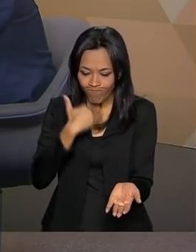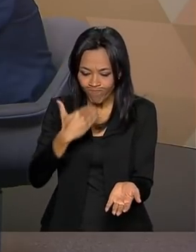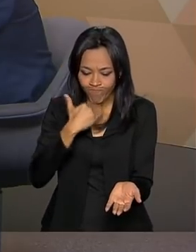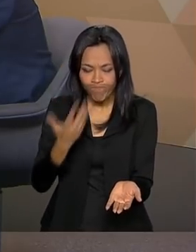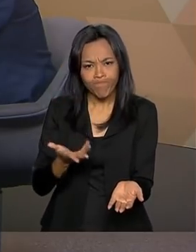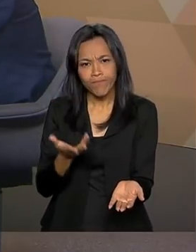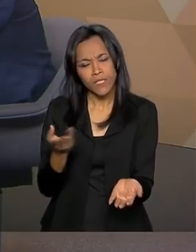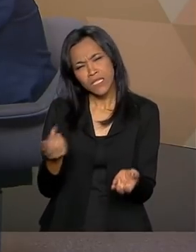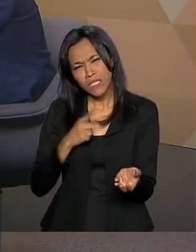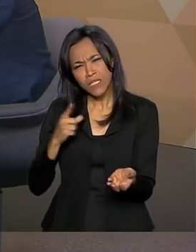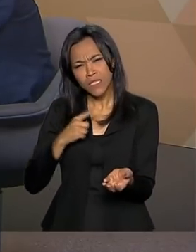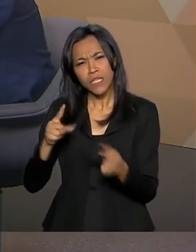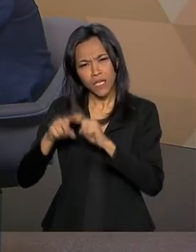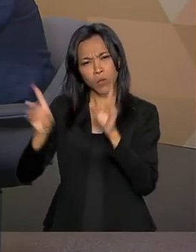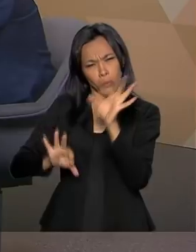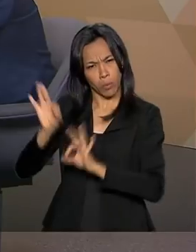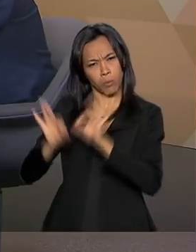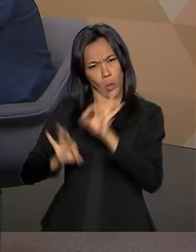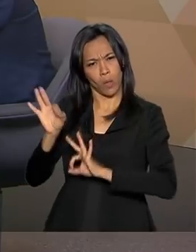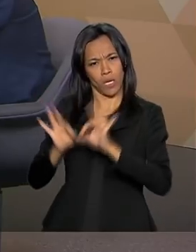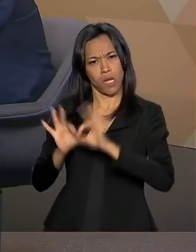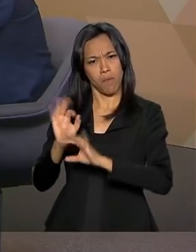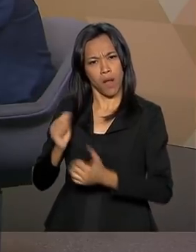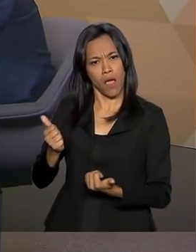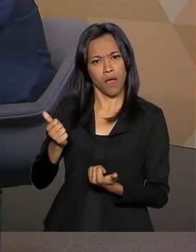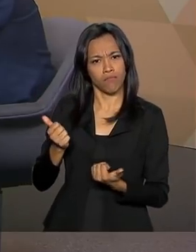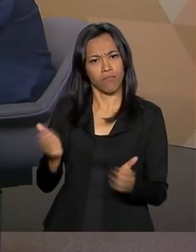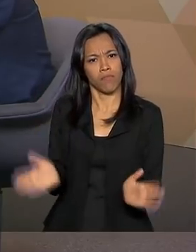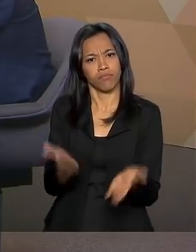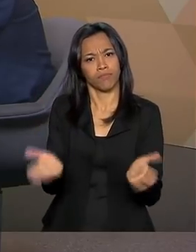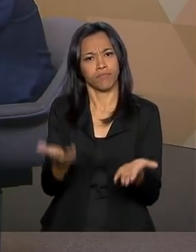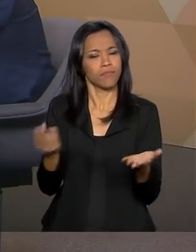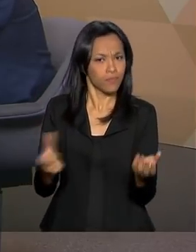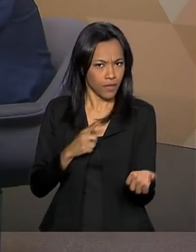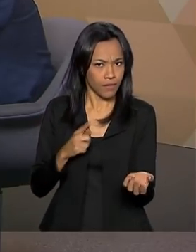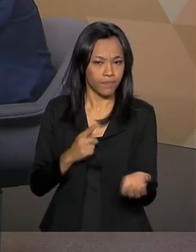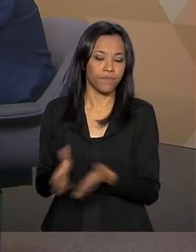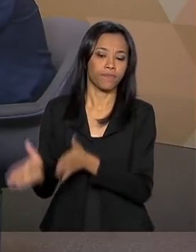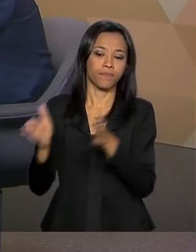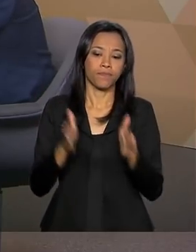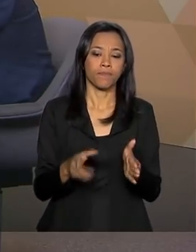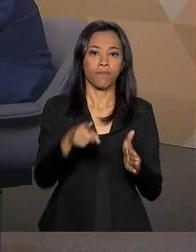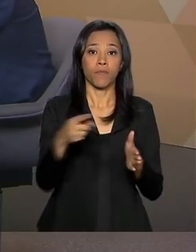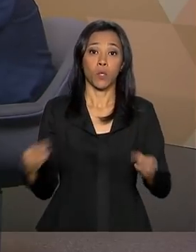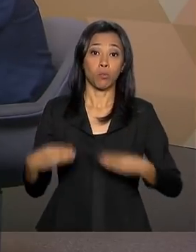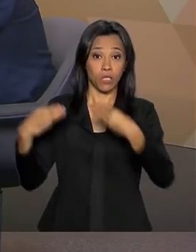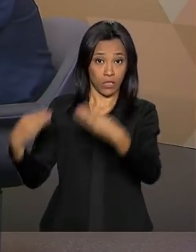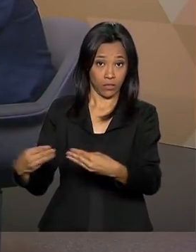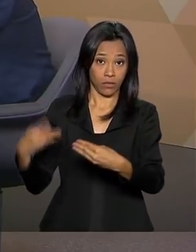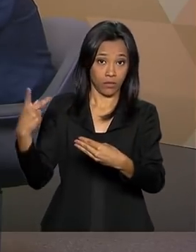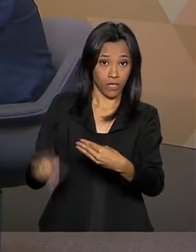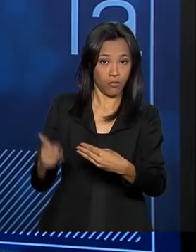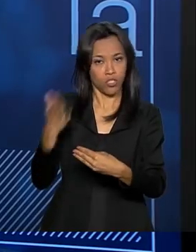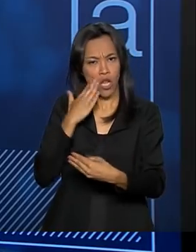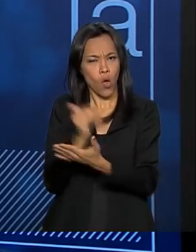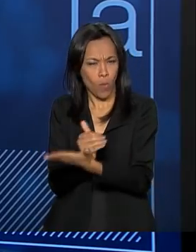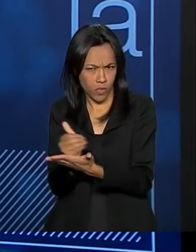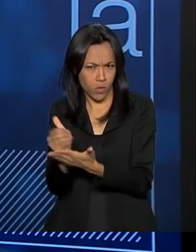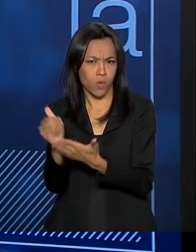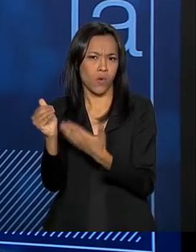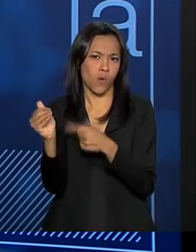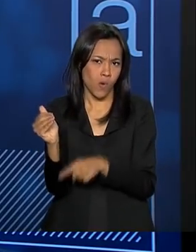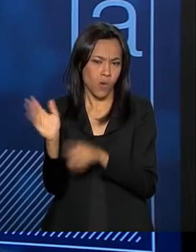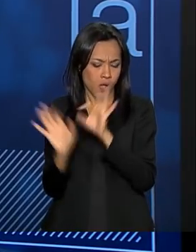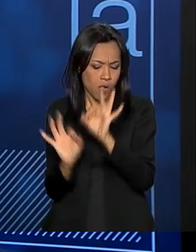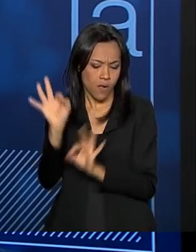específico da Secretaria e do Ministério nesse sentido? Olha, o Ministério vai começar a realizar, já começou verdadeiramente